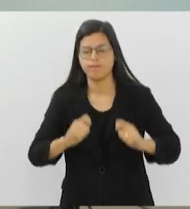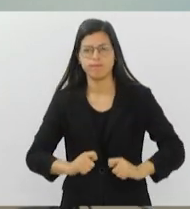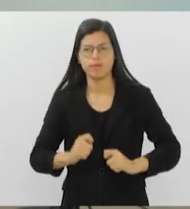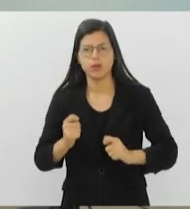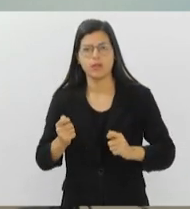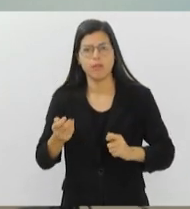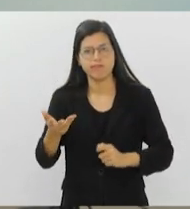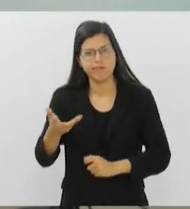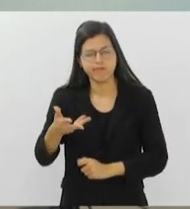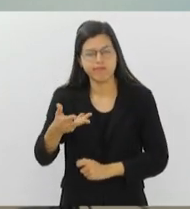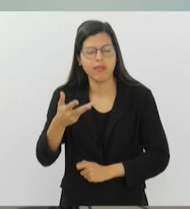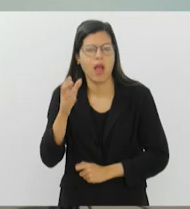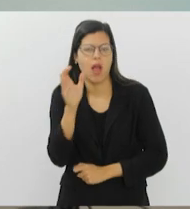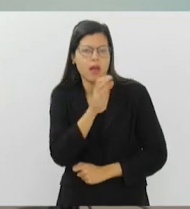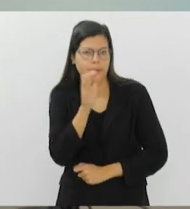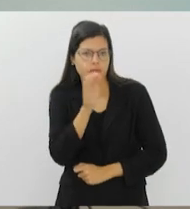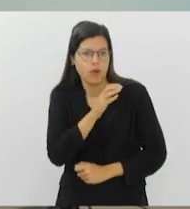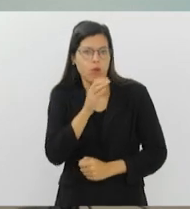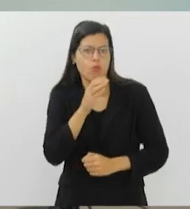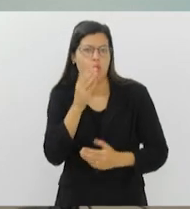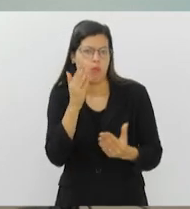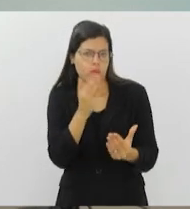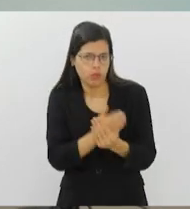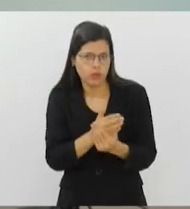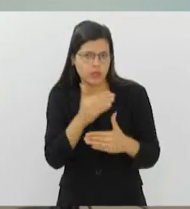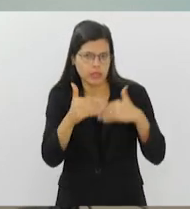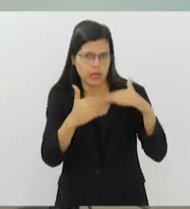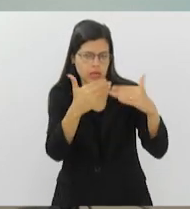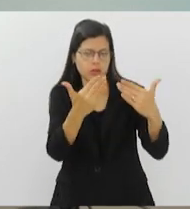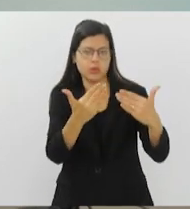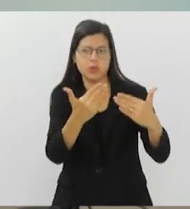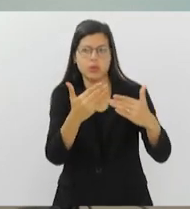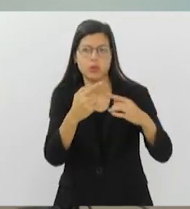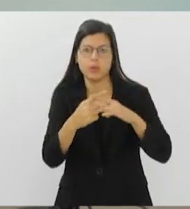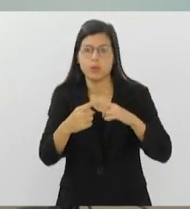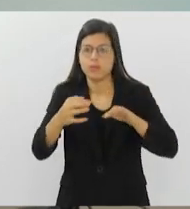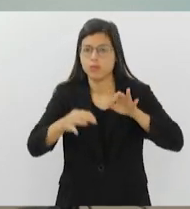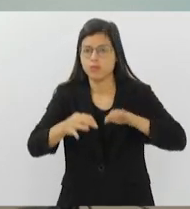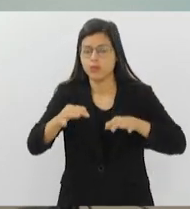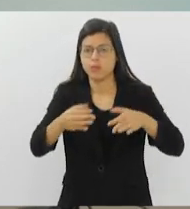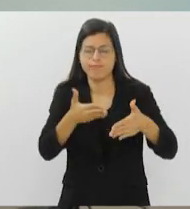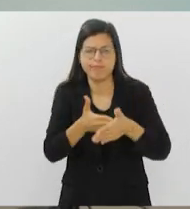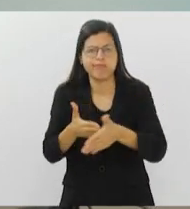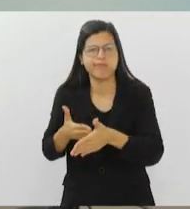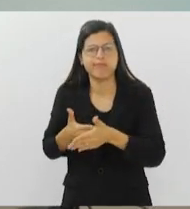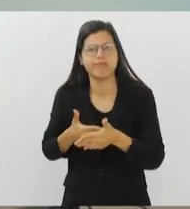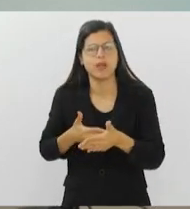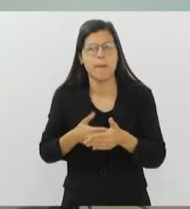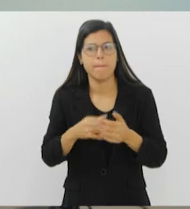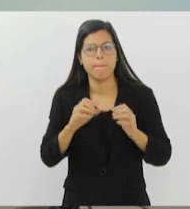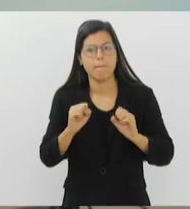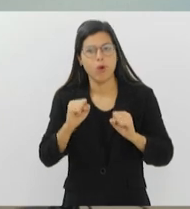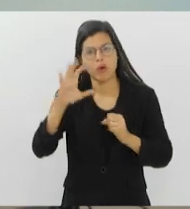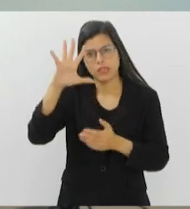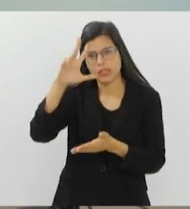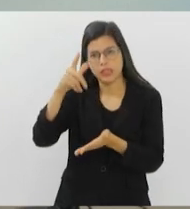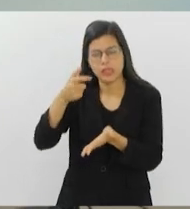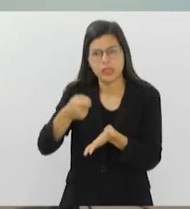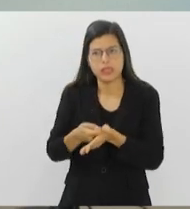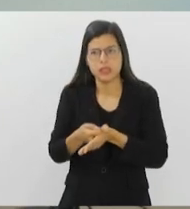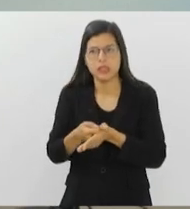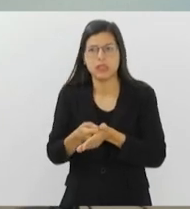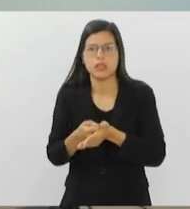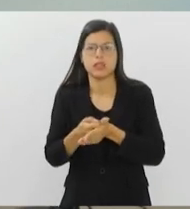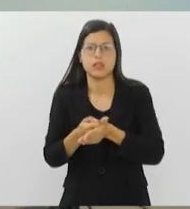os processos, porque isso acaba batendo no judiciário, e a gente lá então possa ter decisões mais céleres, como